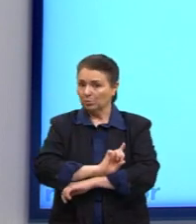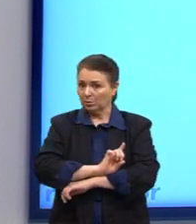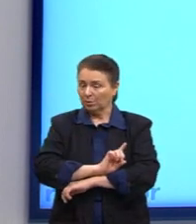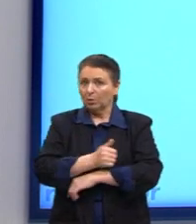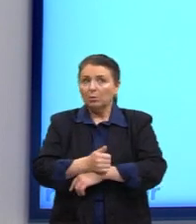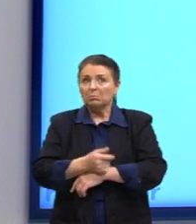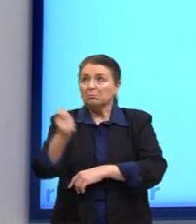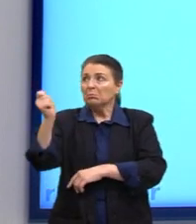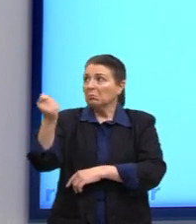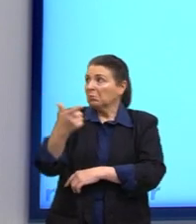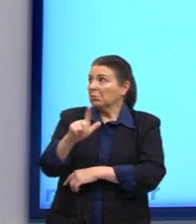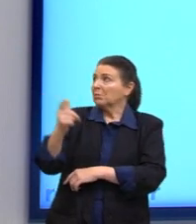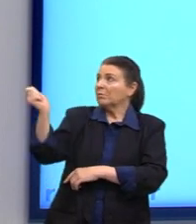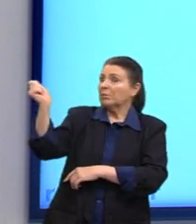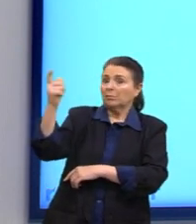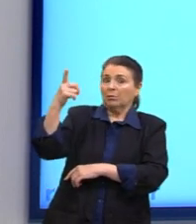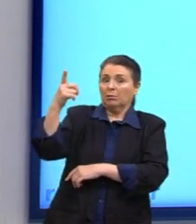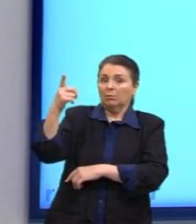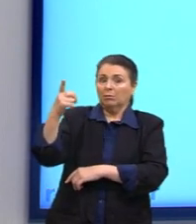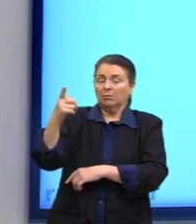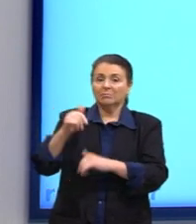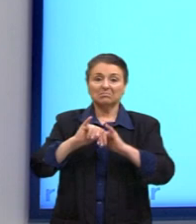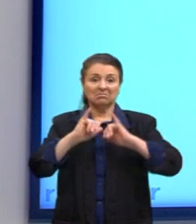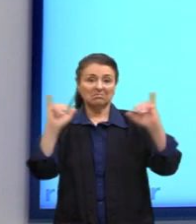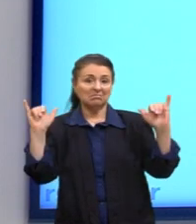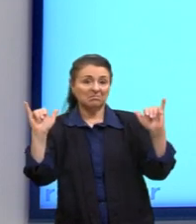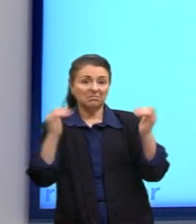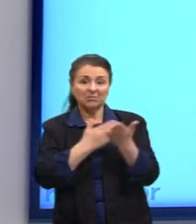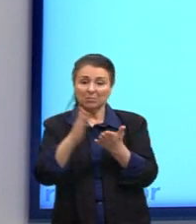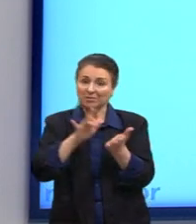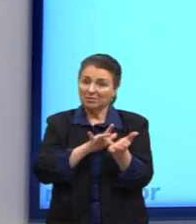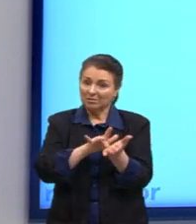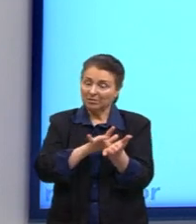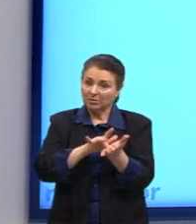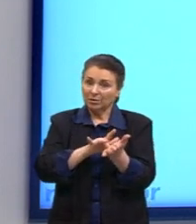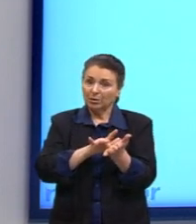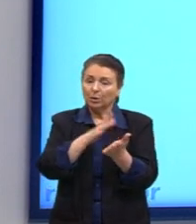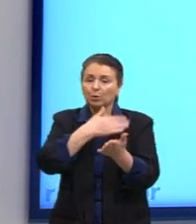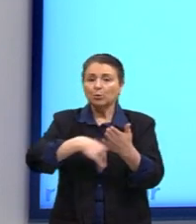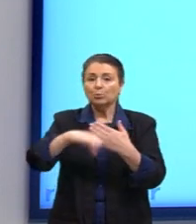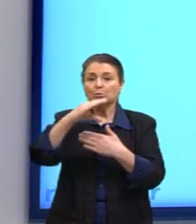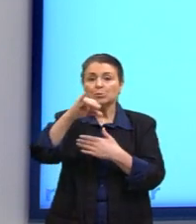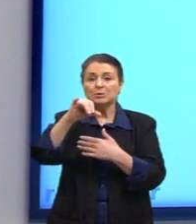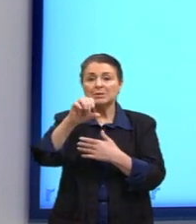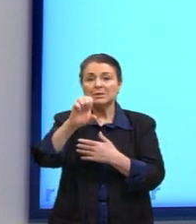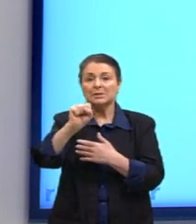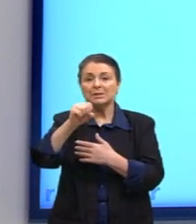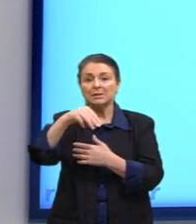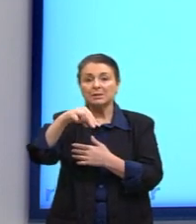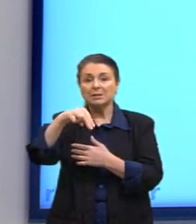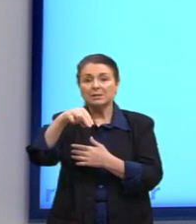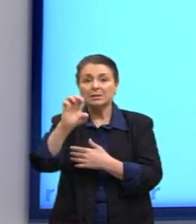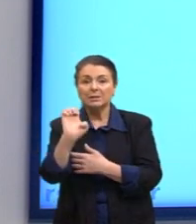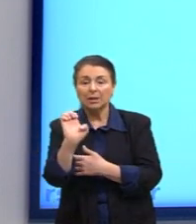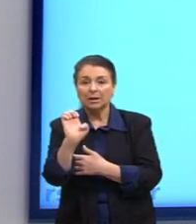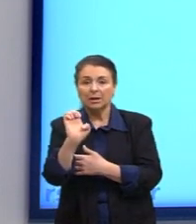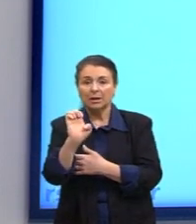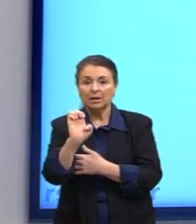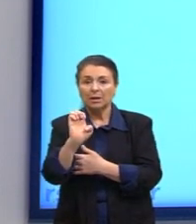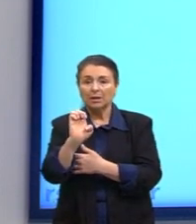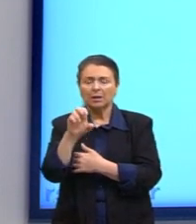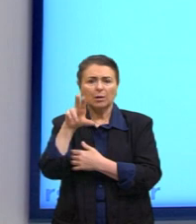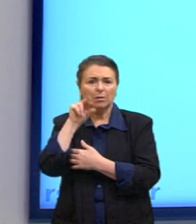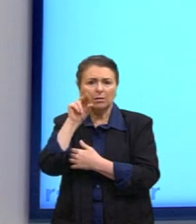enunciado deixa de ser verdadeiro. Todos os cisnes são brancos, até não aparecer um cisne de outra cor,